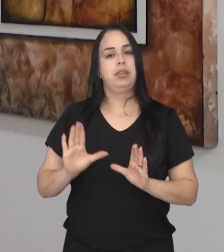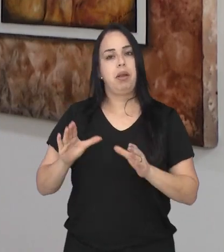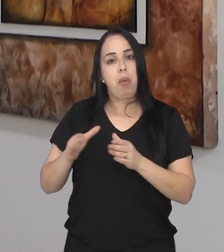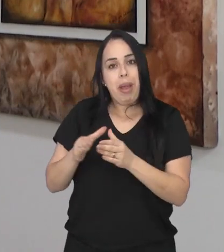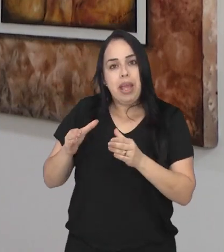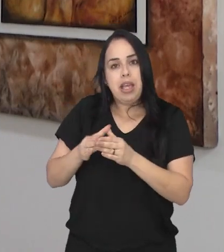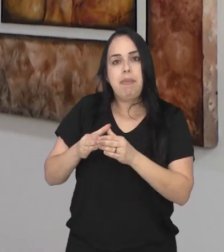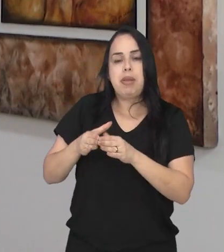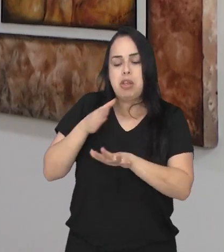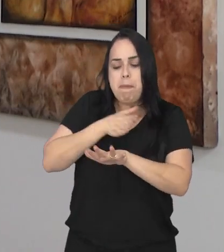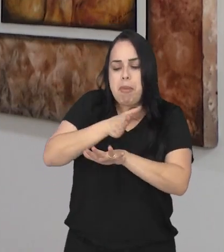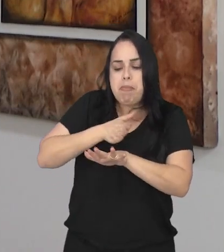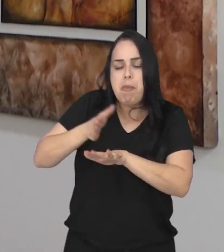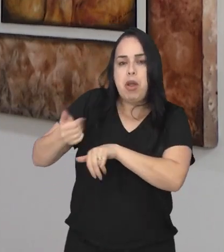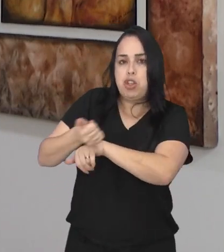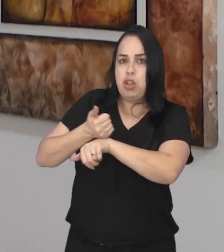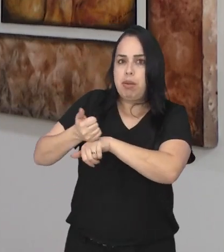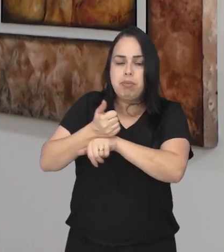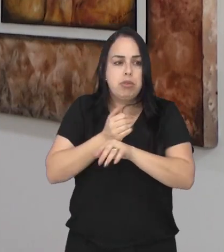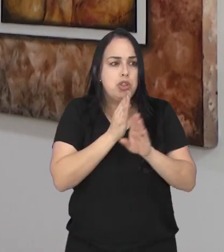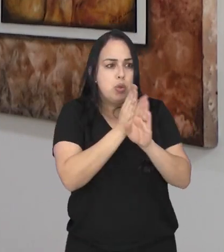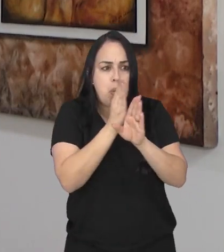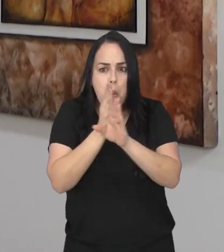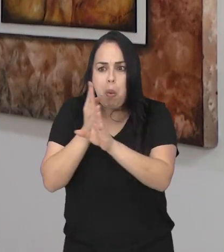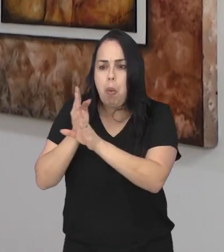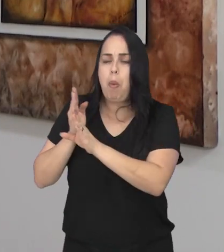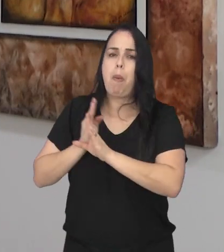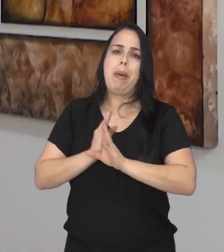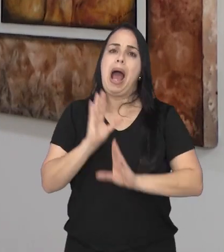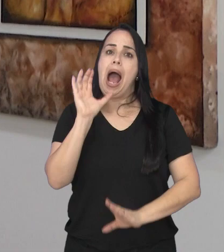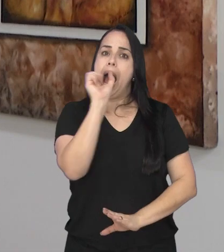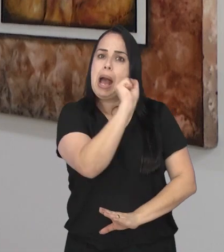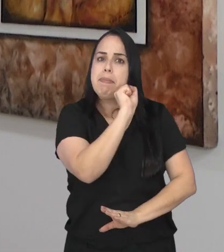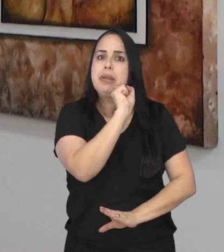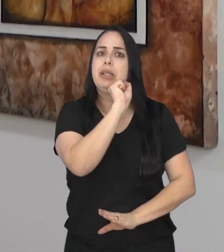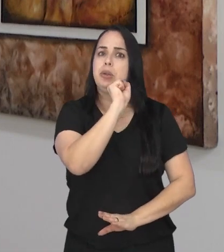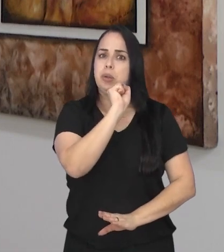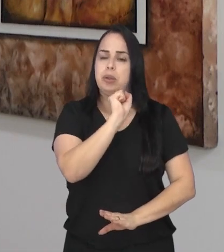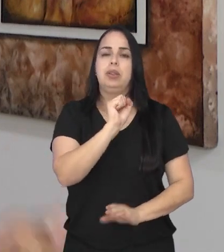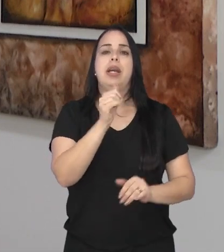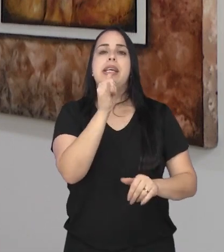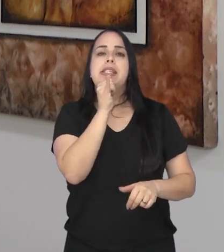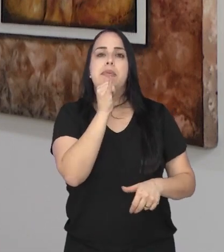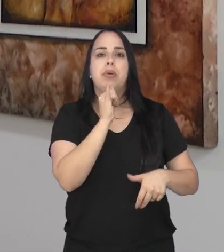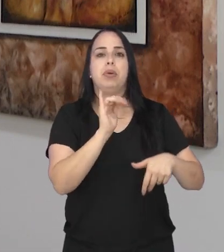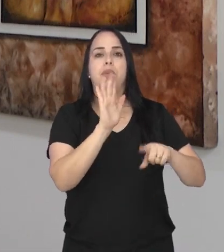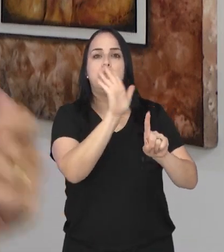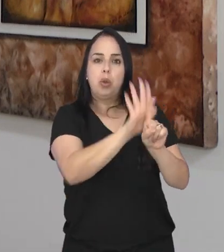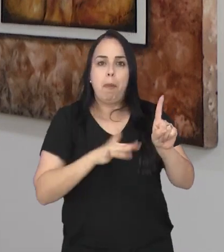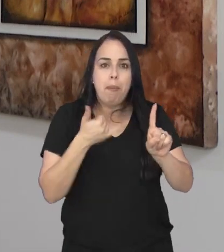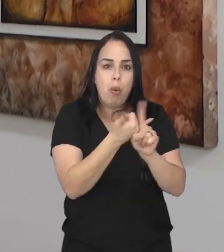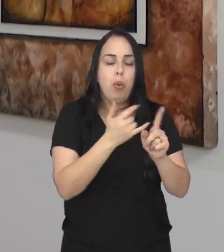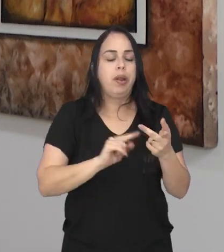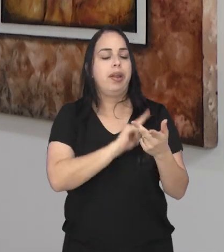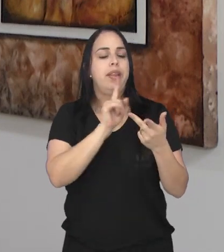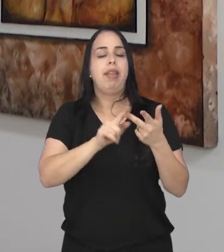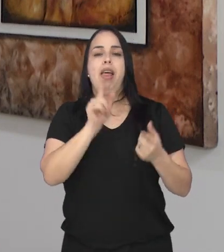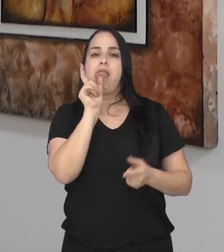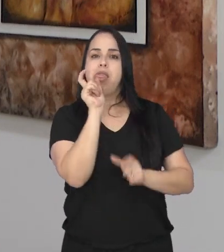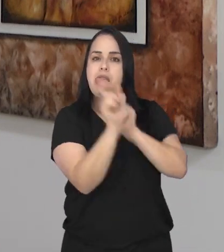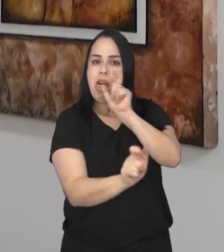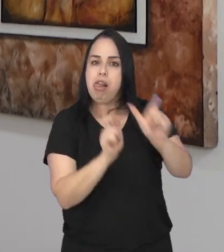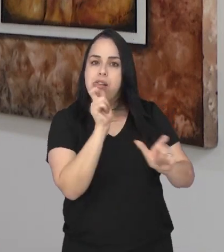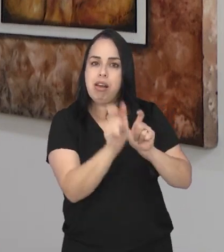equipe multidisciplinar que identifique esse processo no início. Esse processo do bullying, das ofensas,